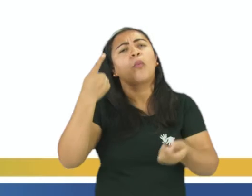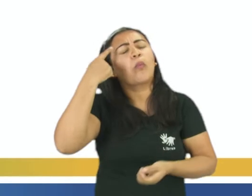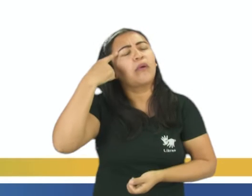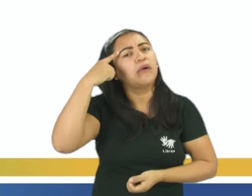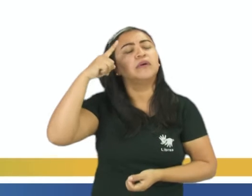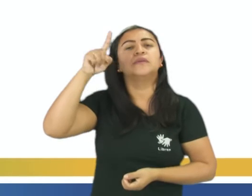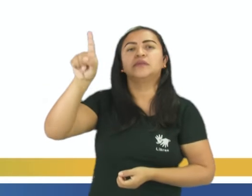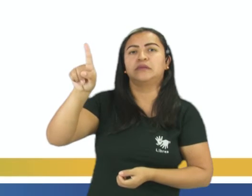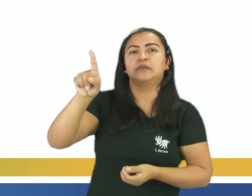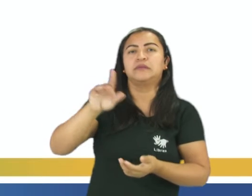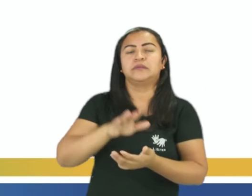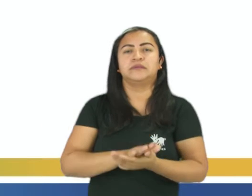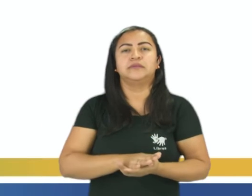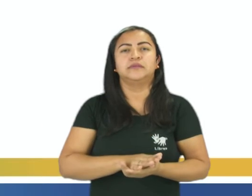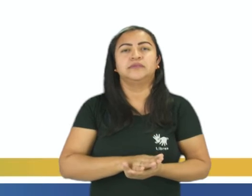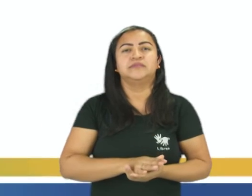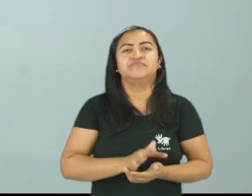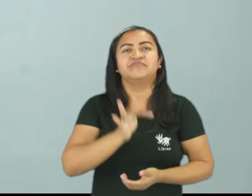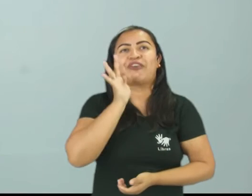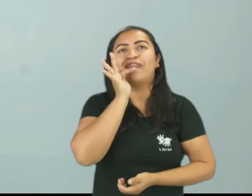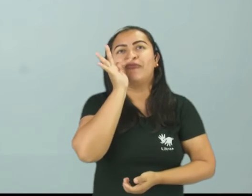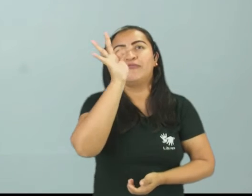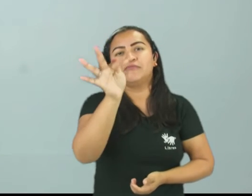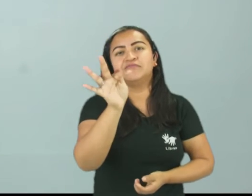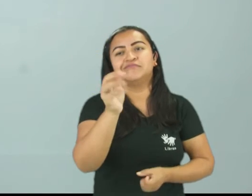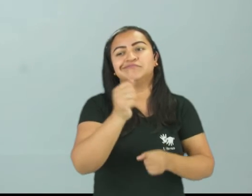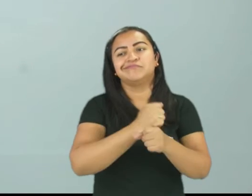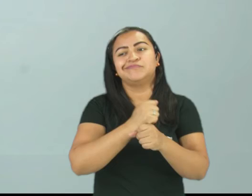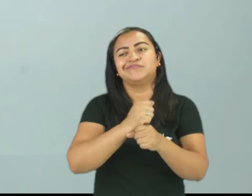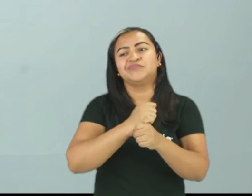plano, tá, para daqui a 20 anos?